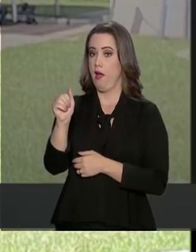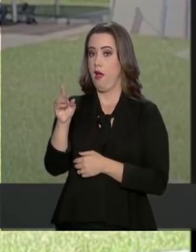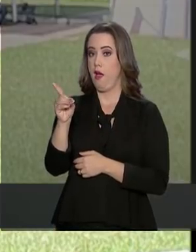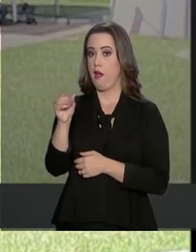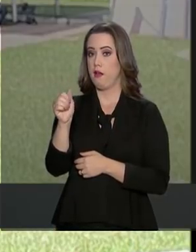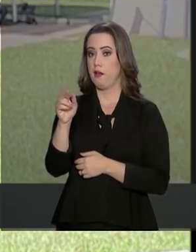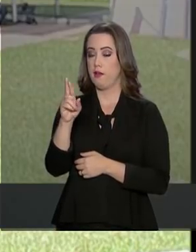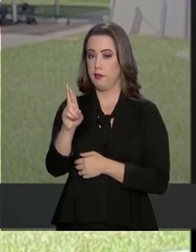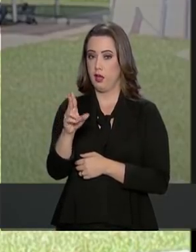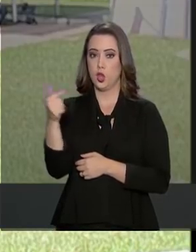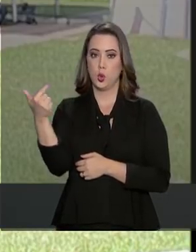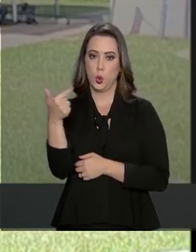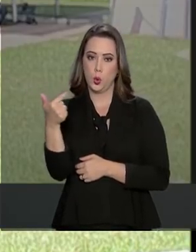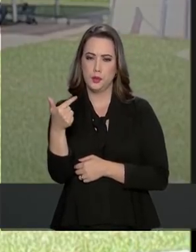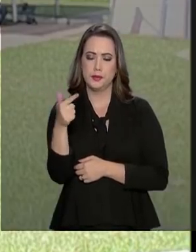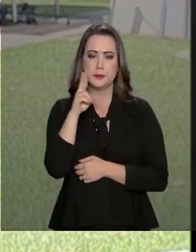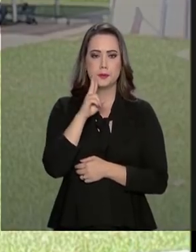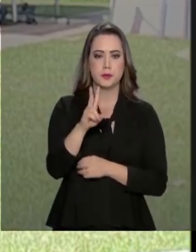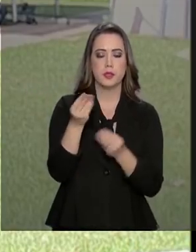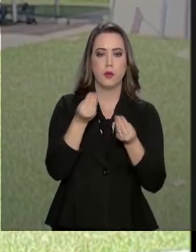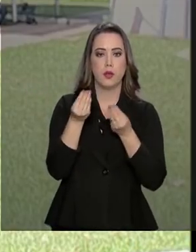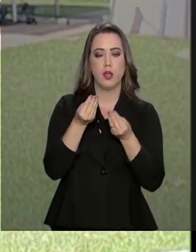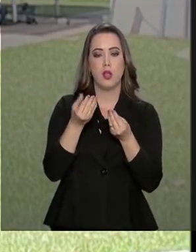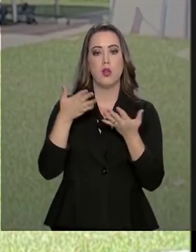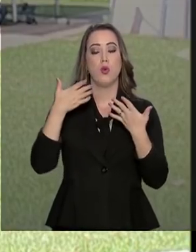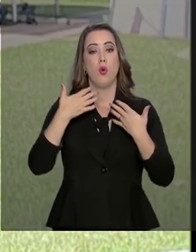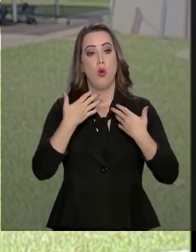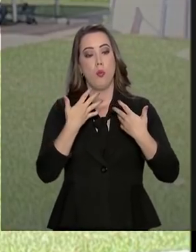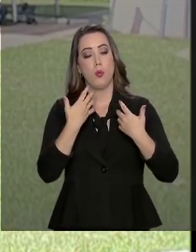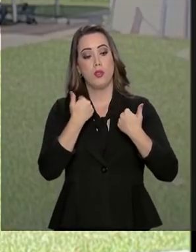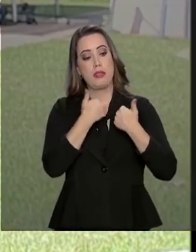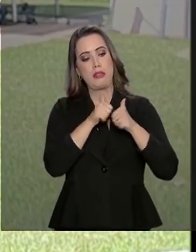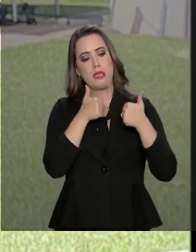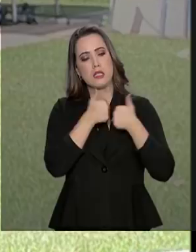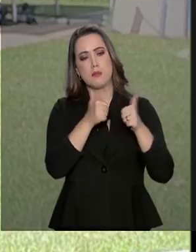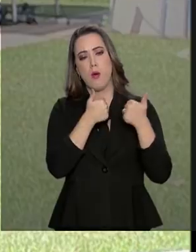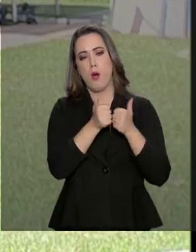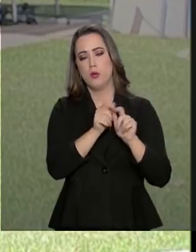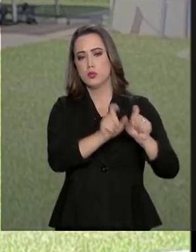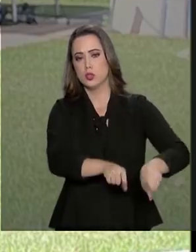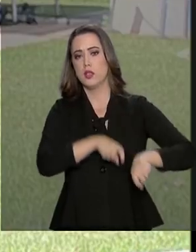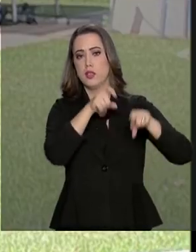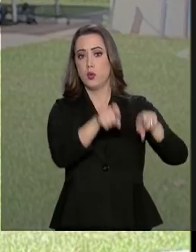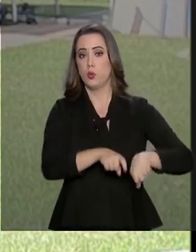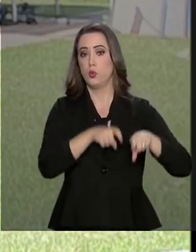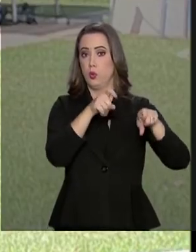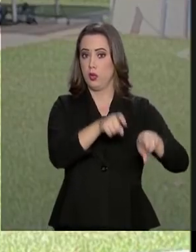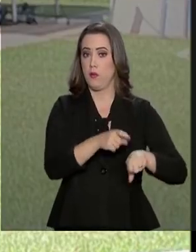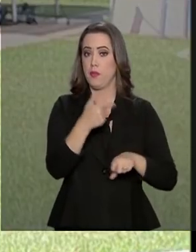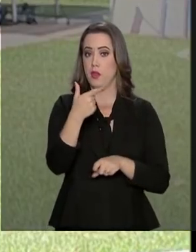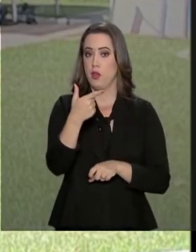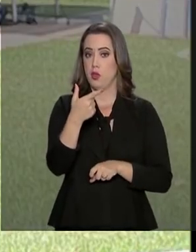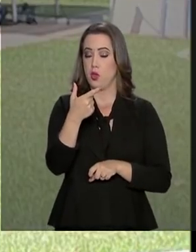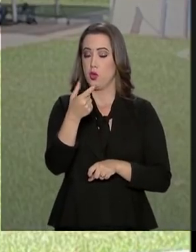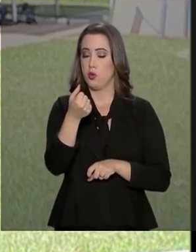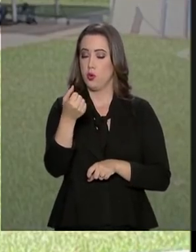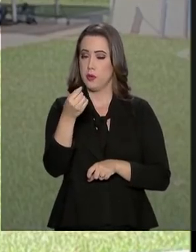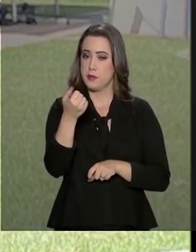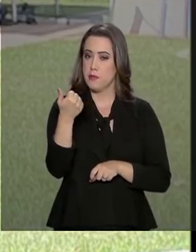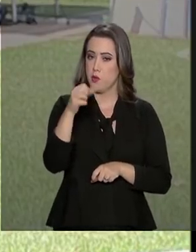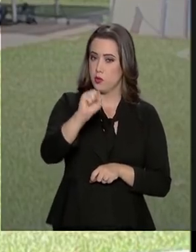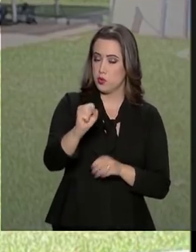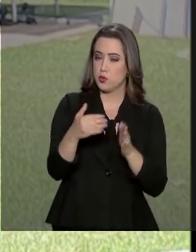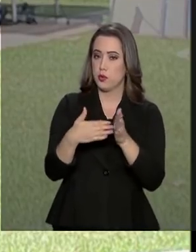objetivo de escoar a produção da safra 2018-2019 entre as regiões